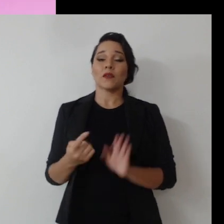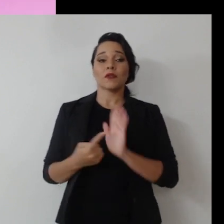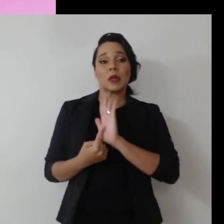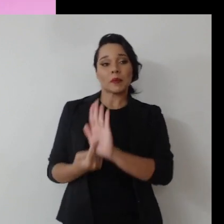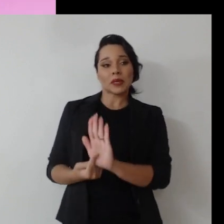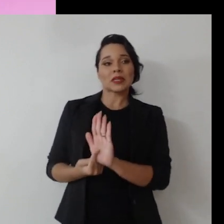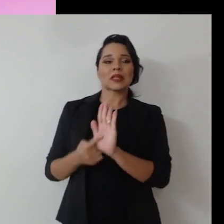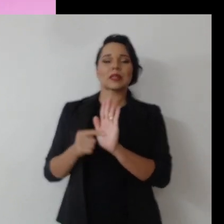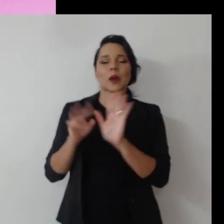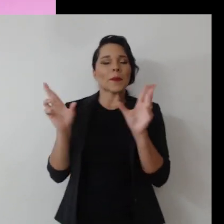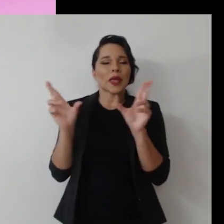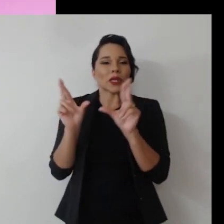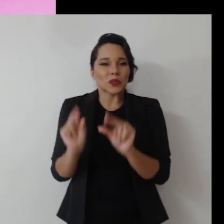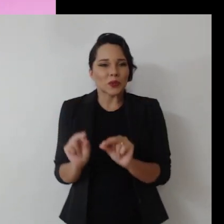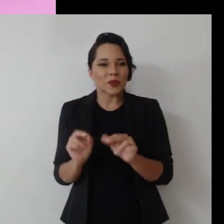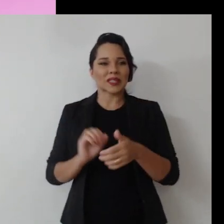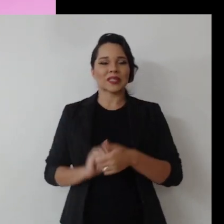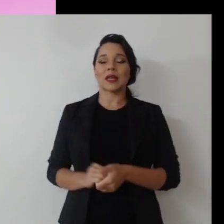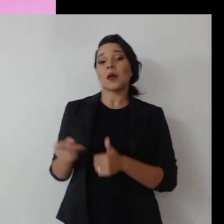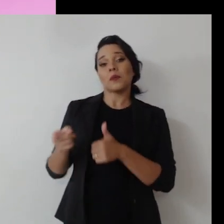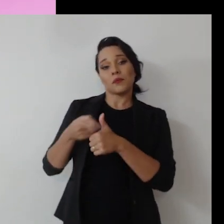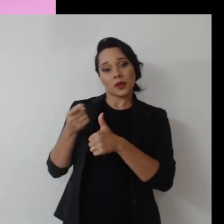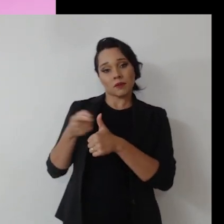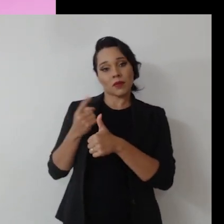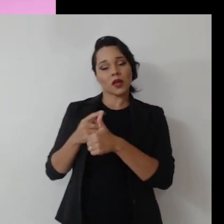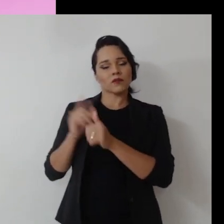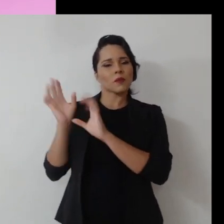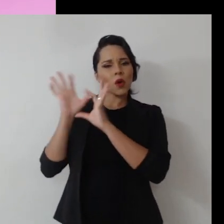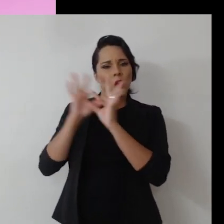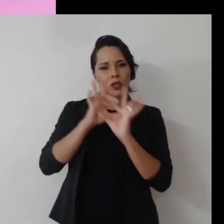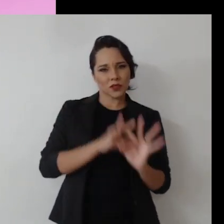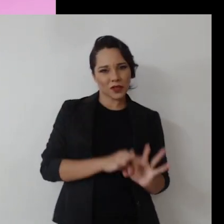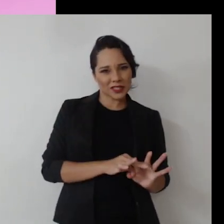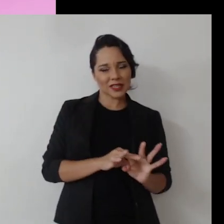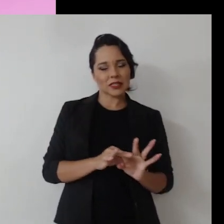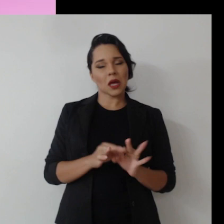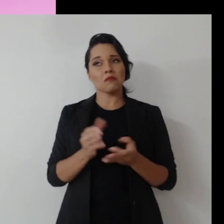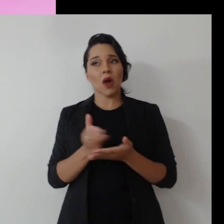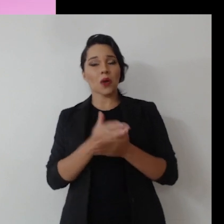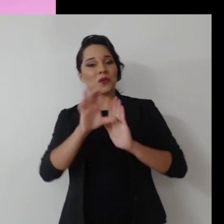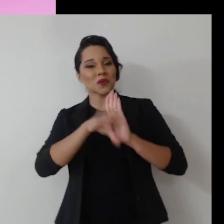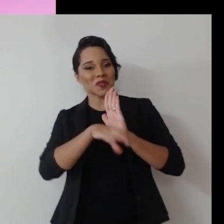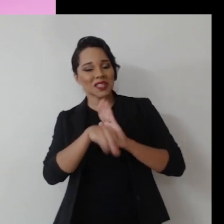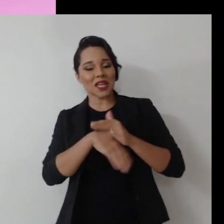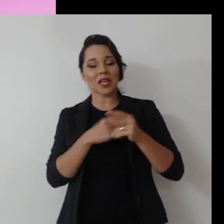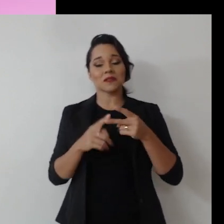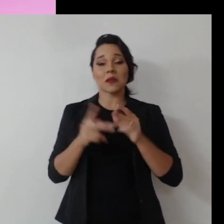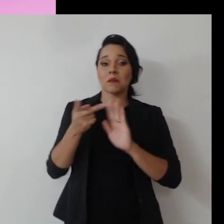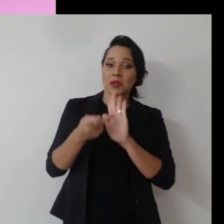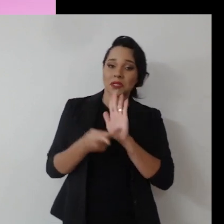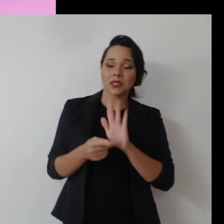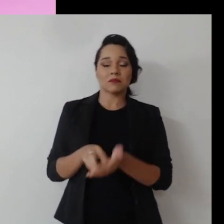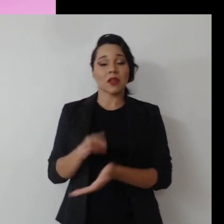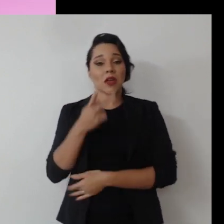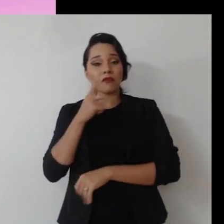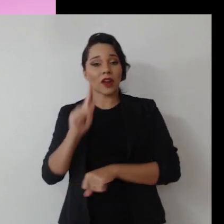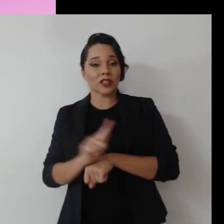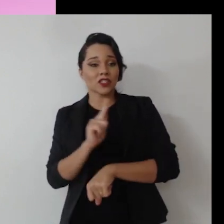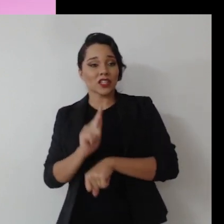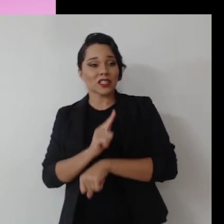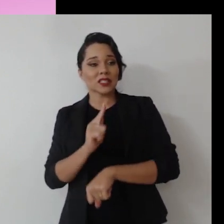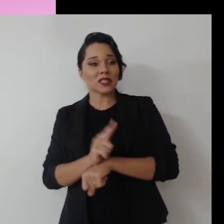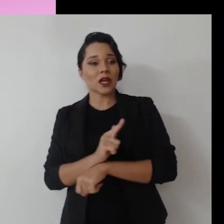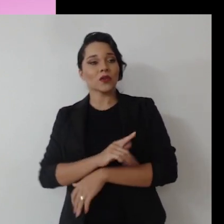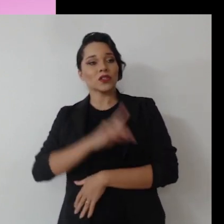apresentação bastante sucinta. Primeiro, gente vai fazer uma contextualização com alguns conceitos, princípios, falar de gestão de